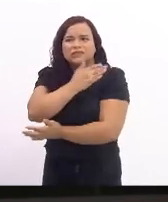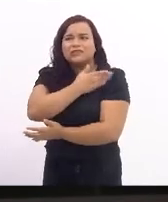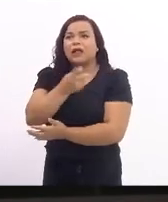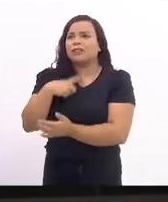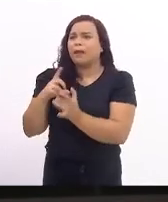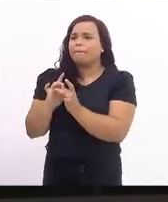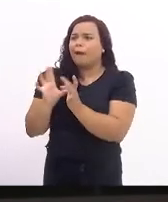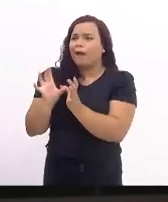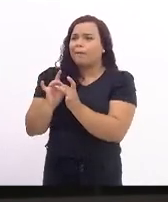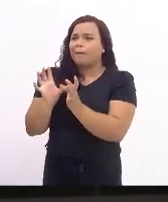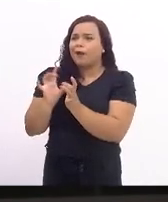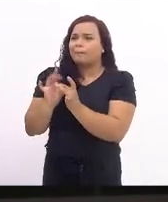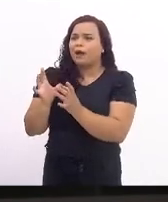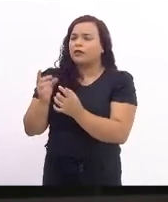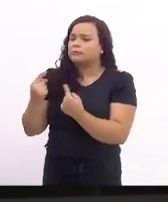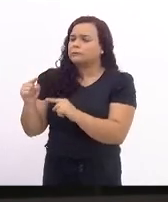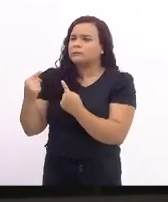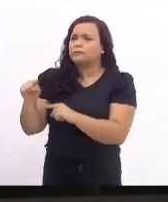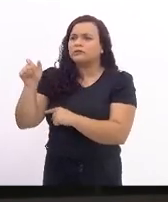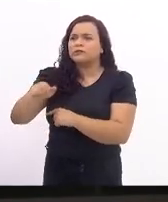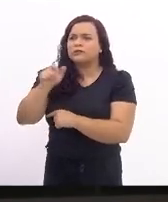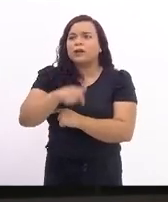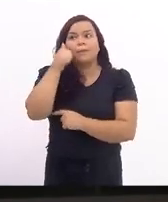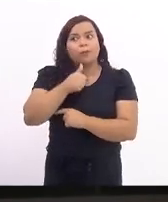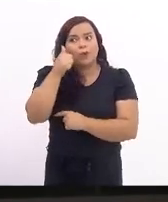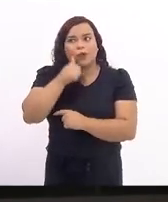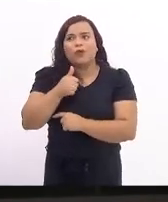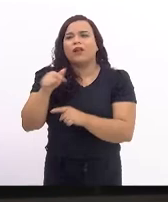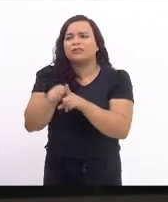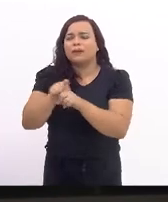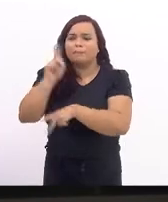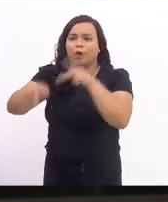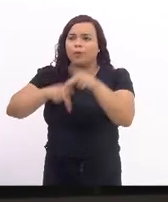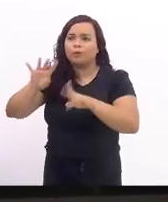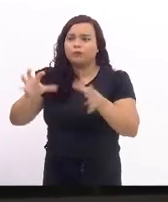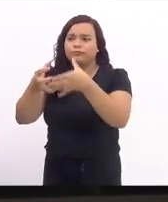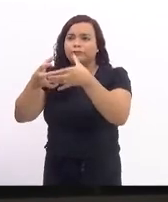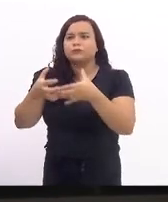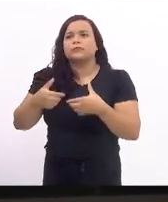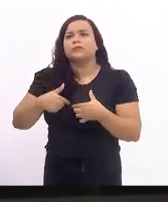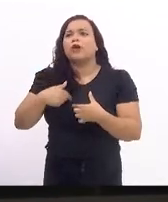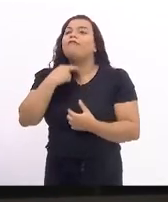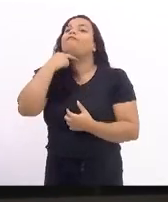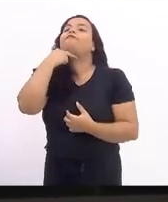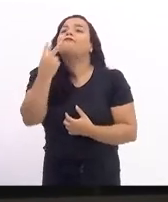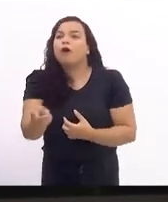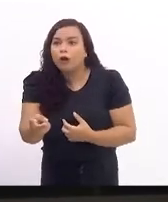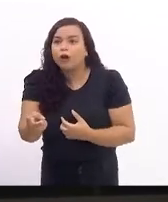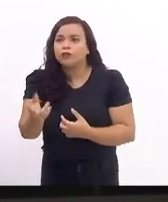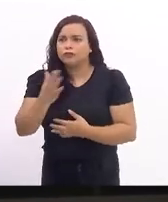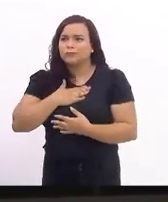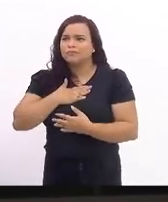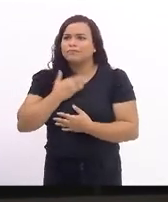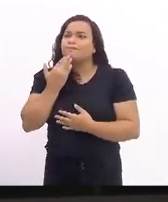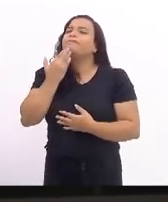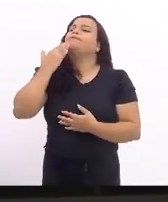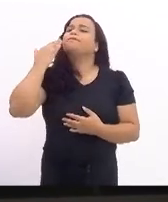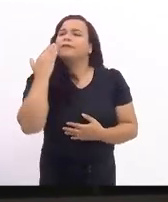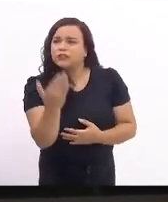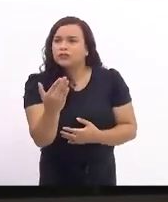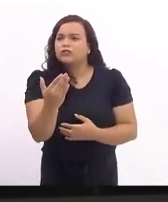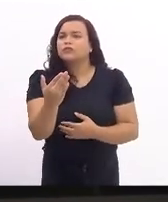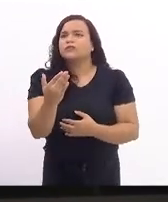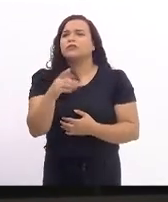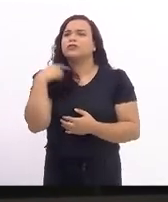só para nós, mulheres, como para toda a população. Então, fica aqui a minha voz, o meu clamor para que nós